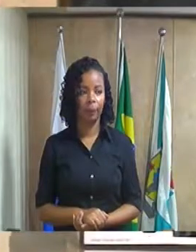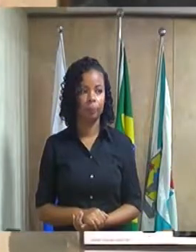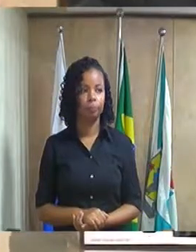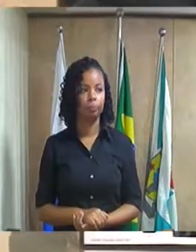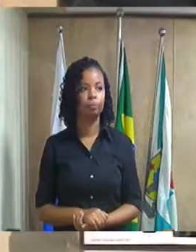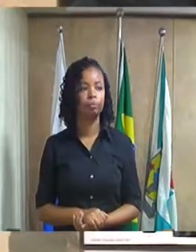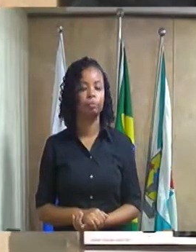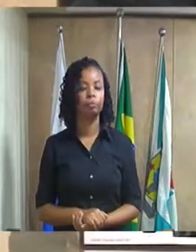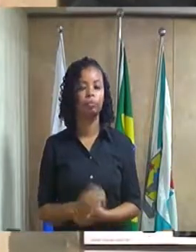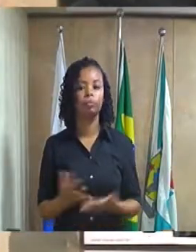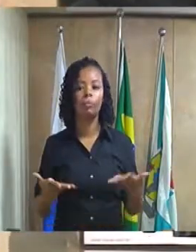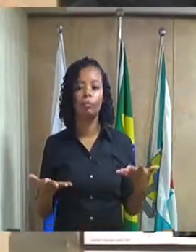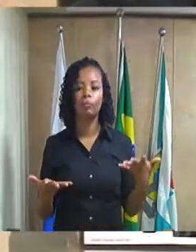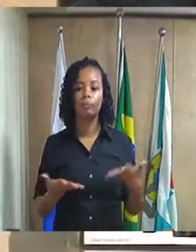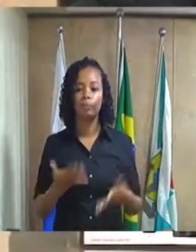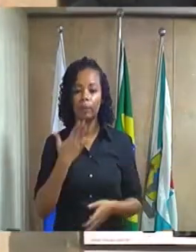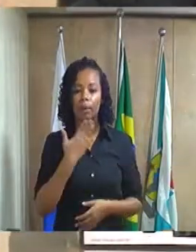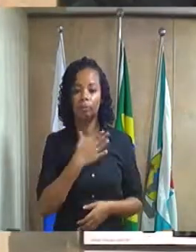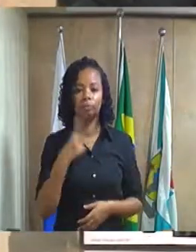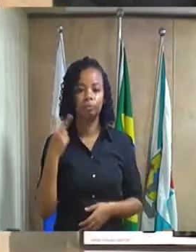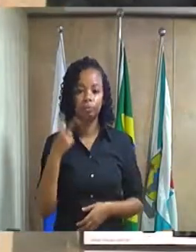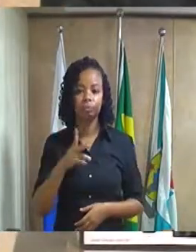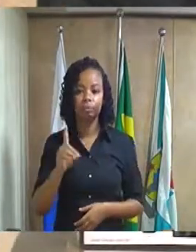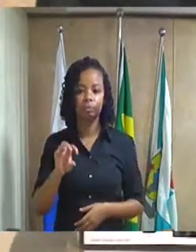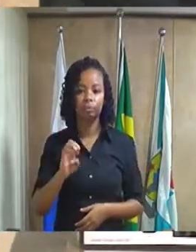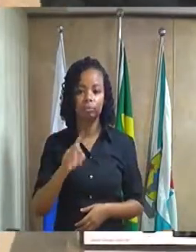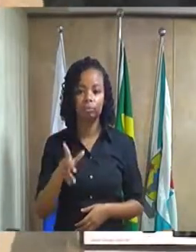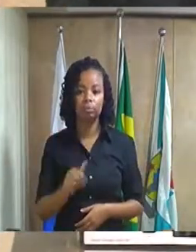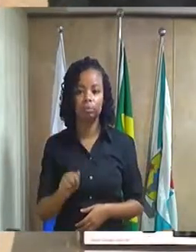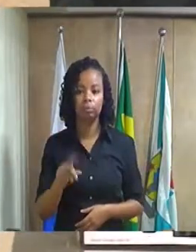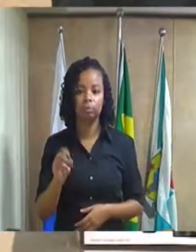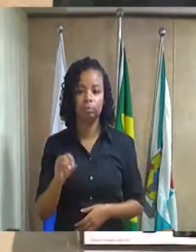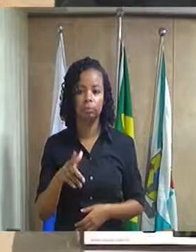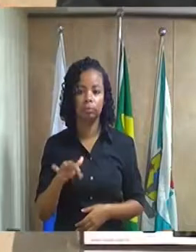nesse momento peço a vereadora Delsa de Oliveira